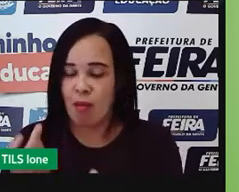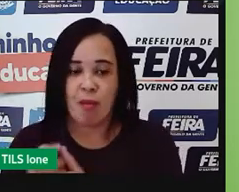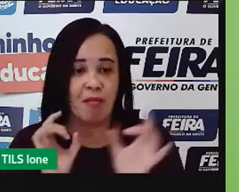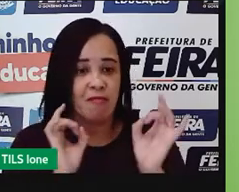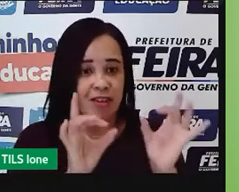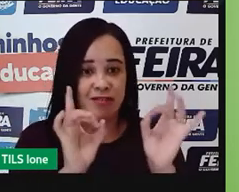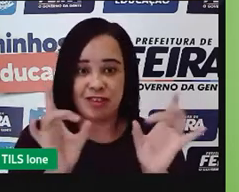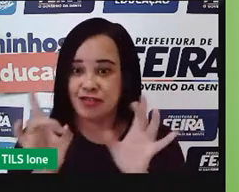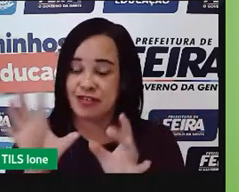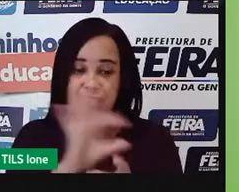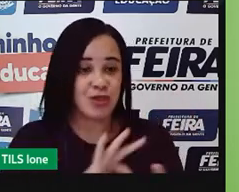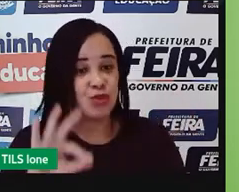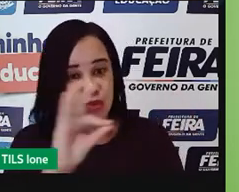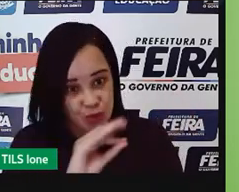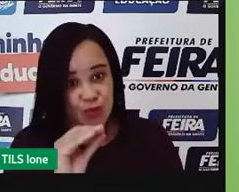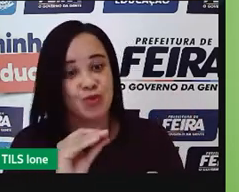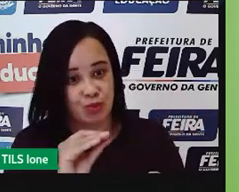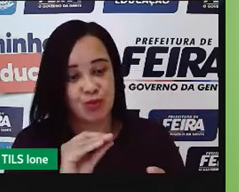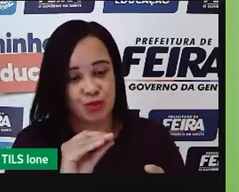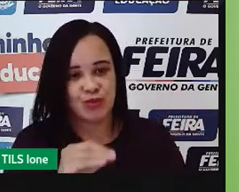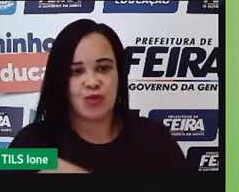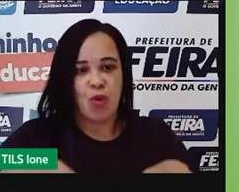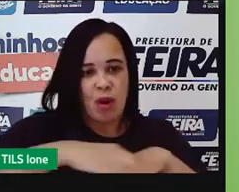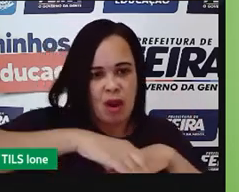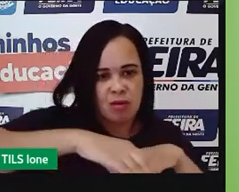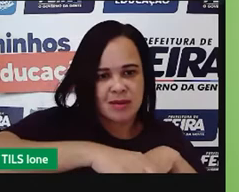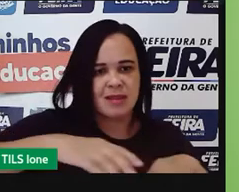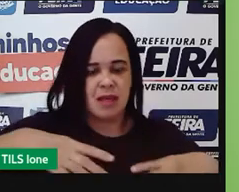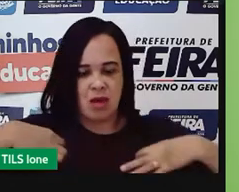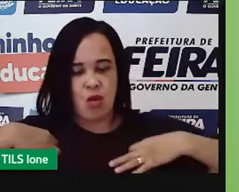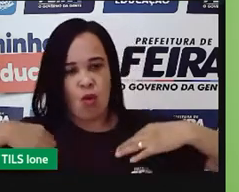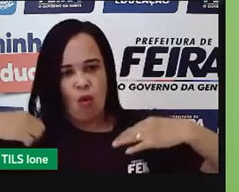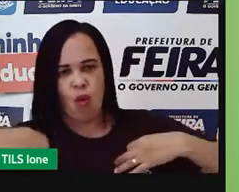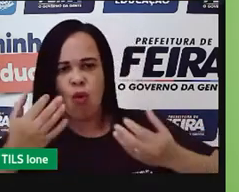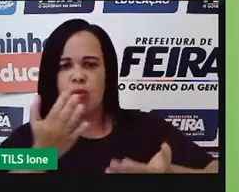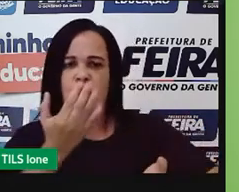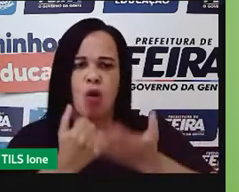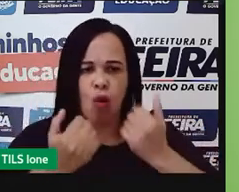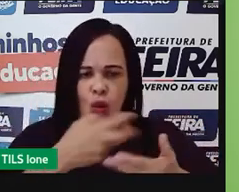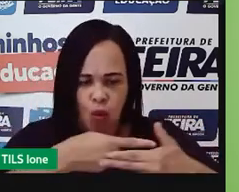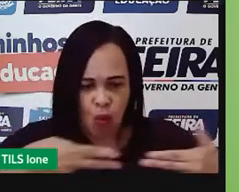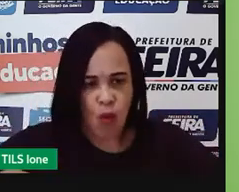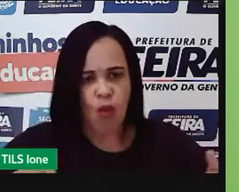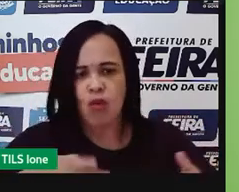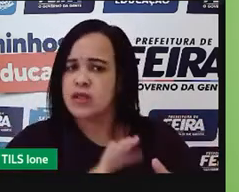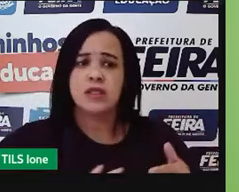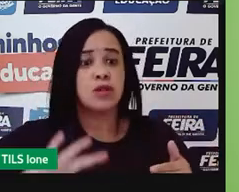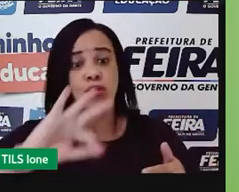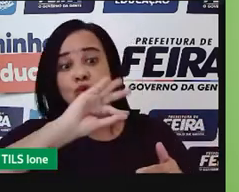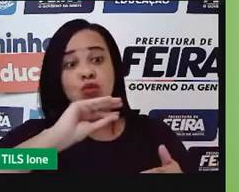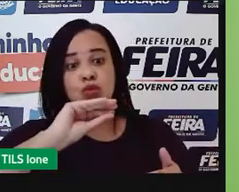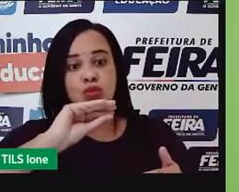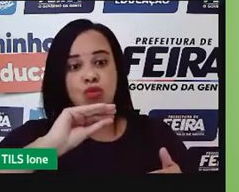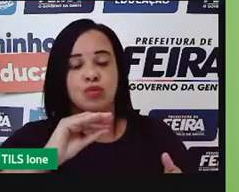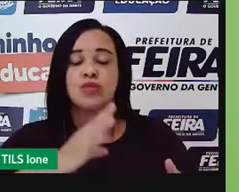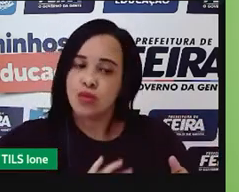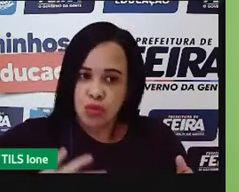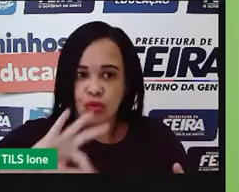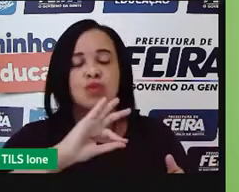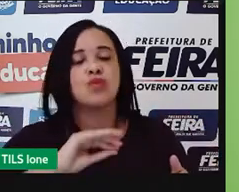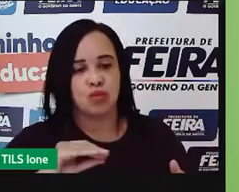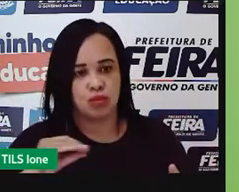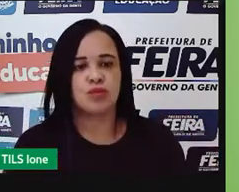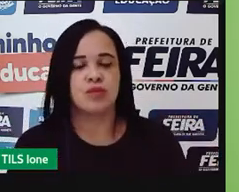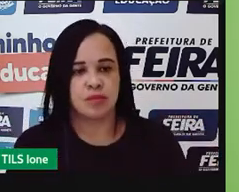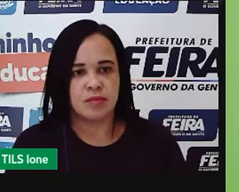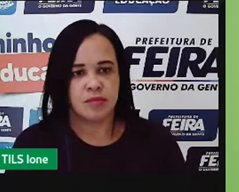comércio, aí você vai de roupa, calçado, alimentos, tecidos, né, tudo, da vizioteria,